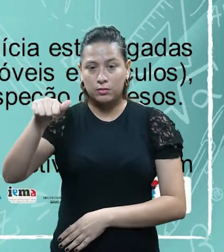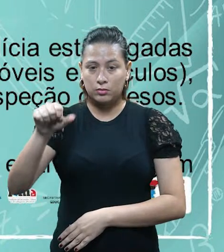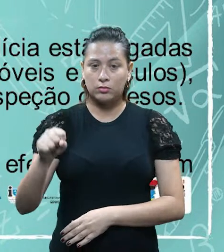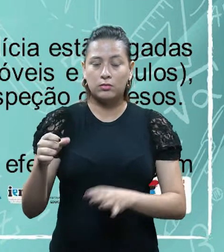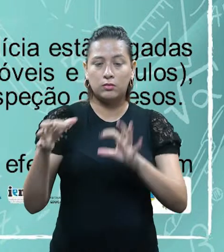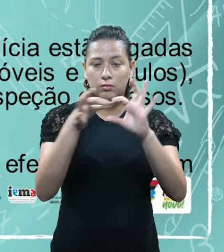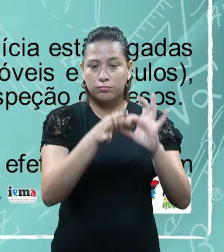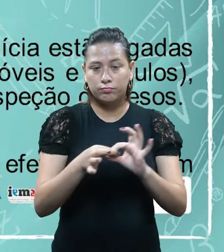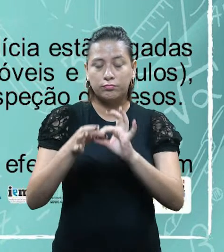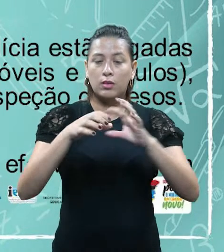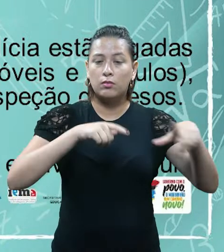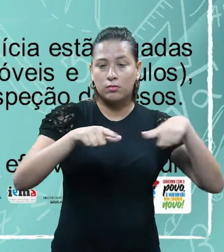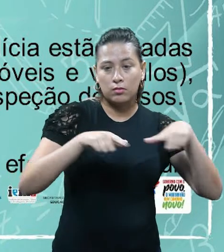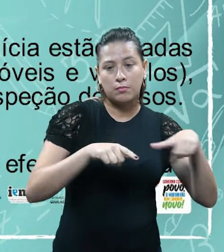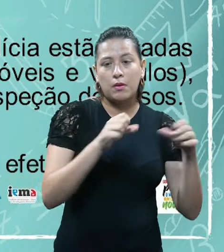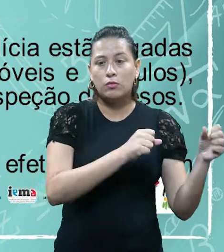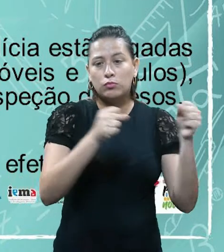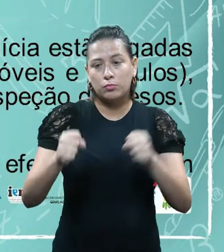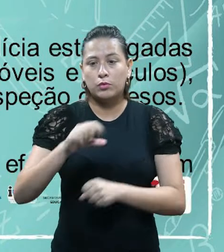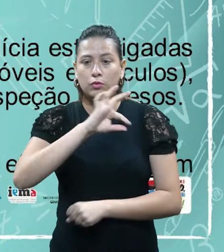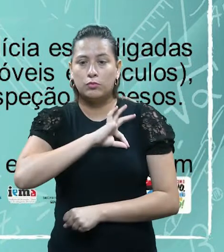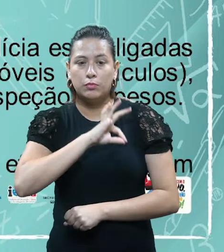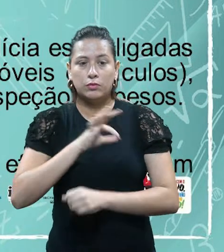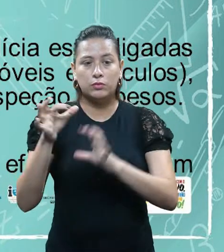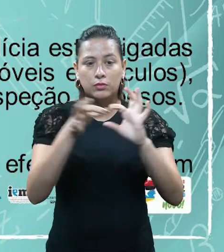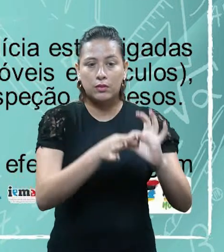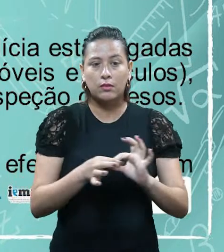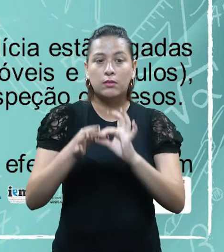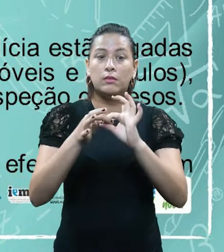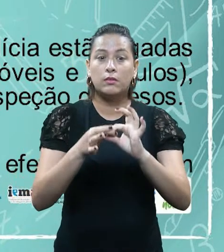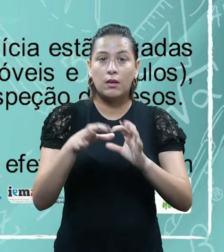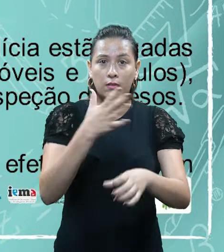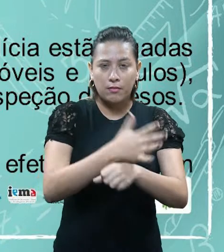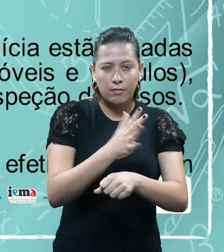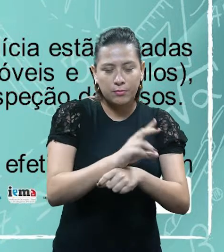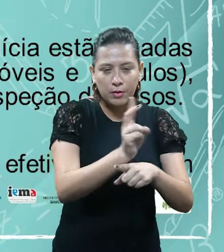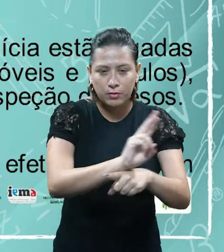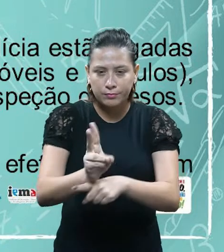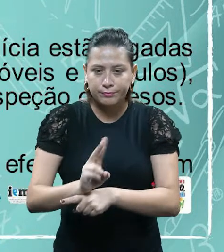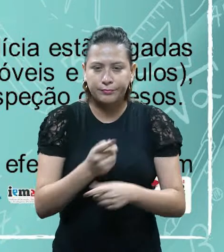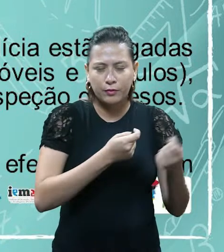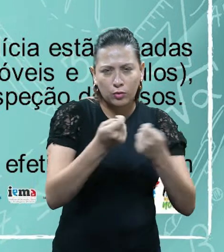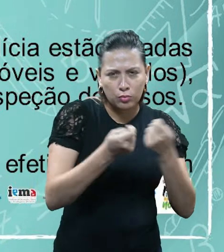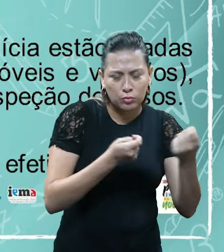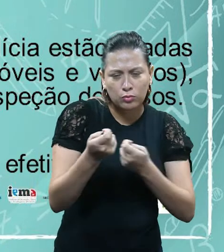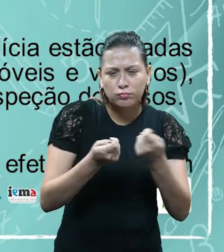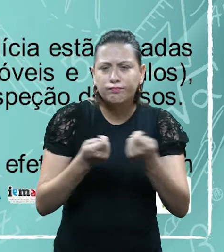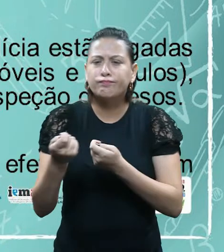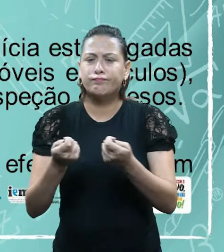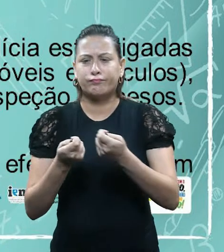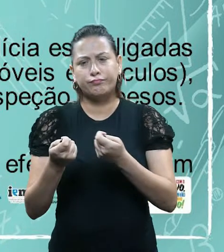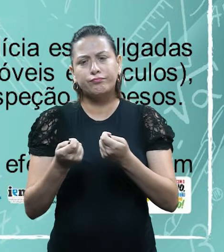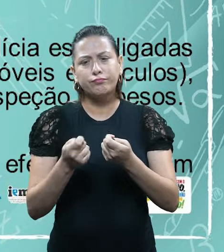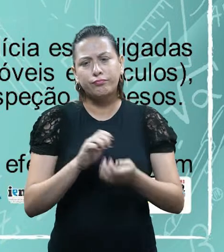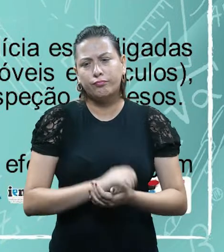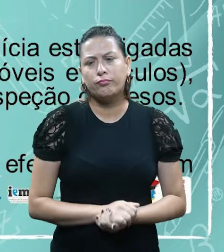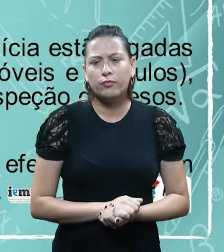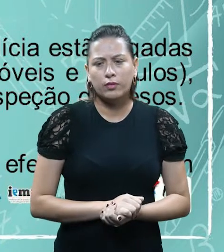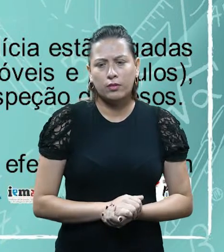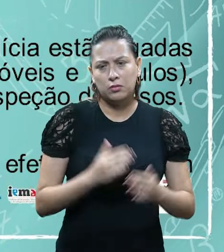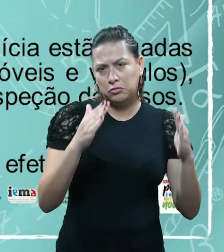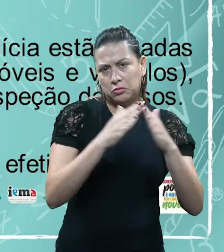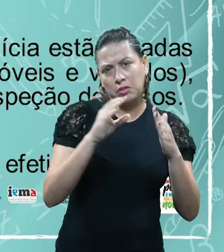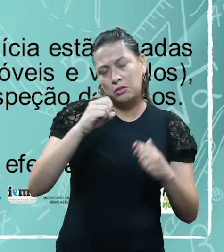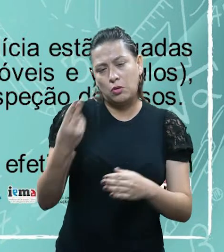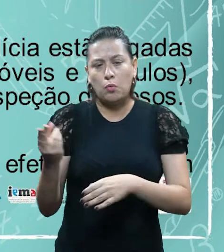polícia, elas são ligadas à atividade de fiscalização, né, controle, inspeção de imóveis, veículos, além de serviços